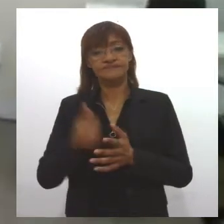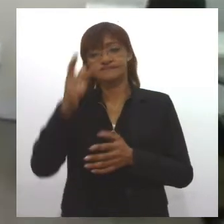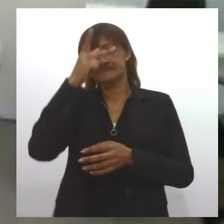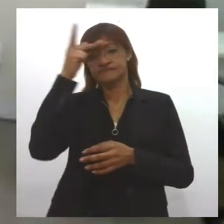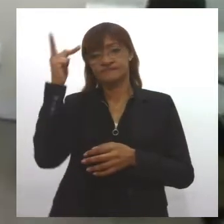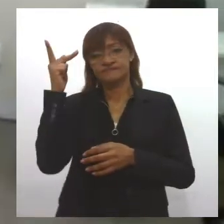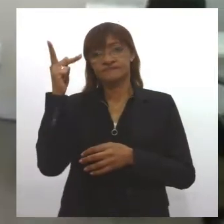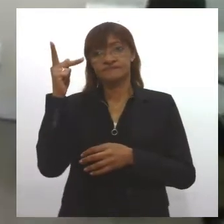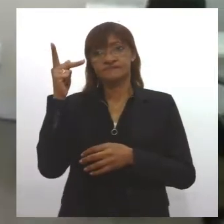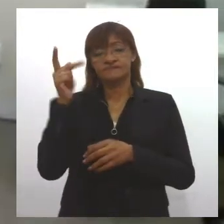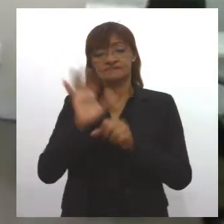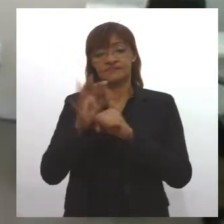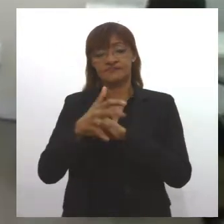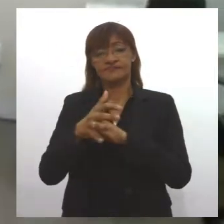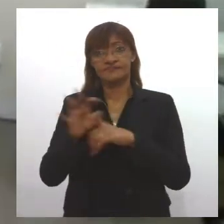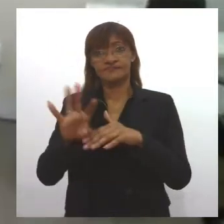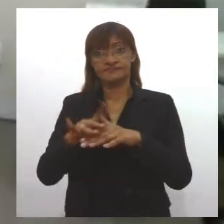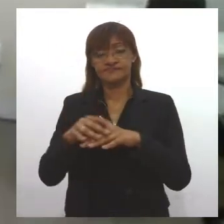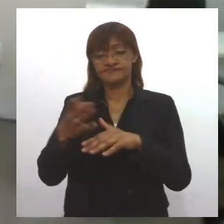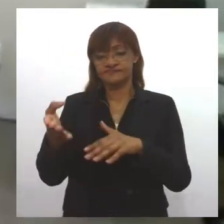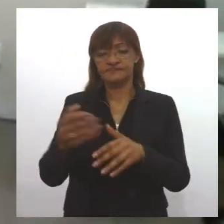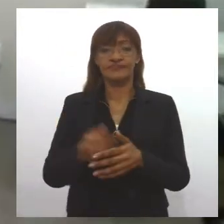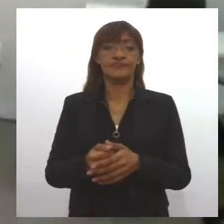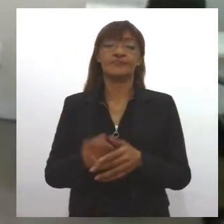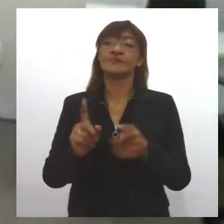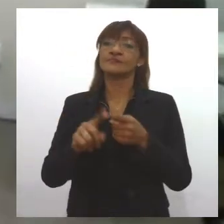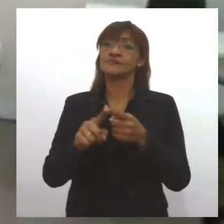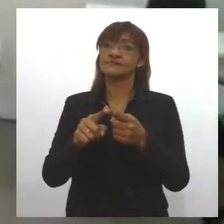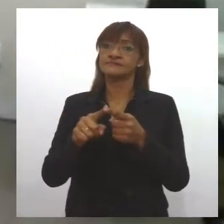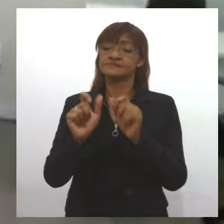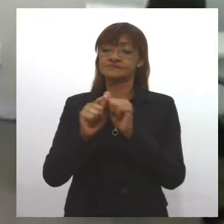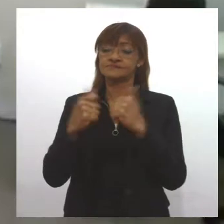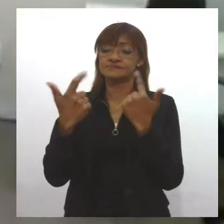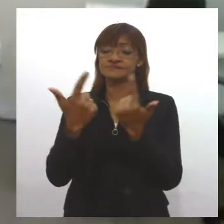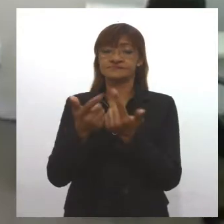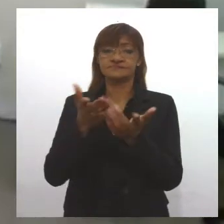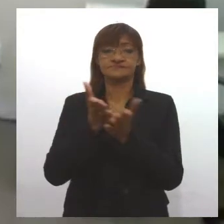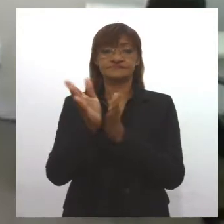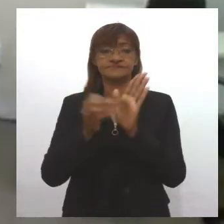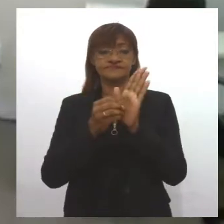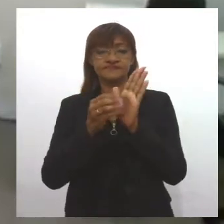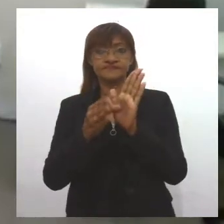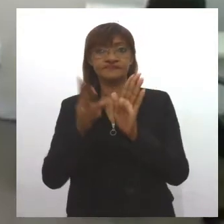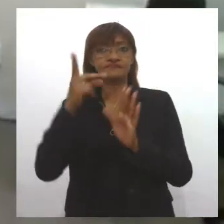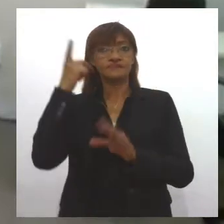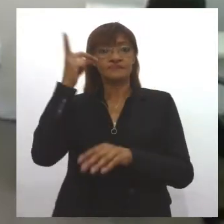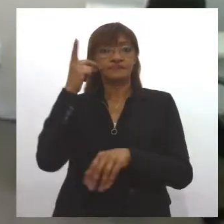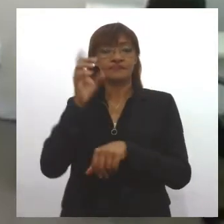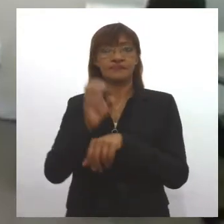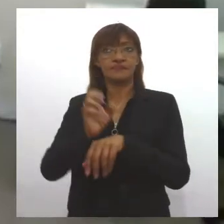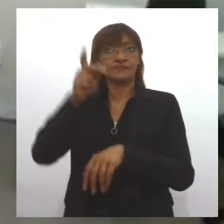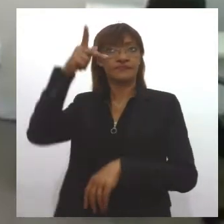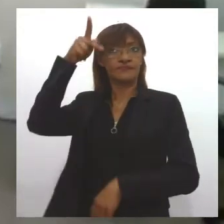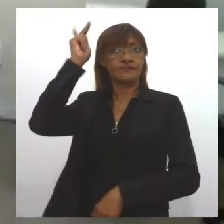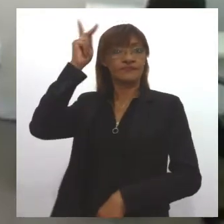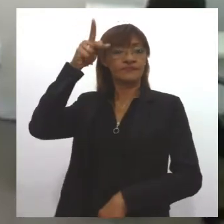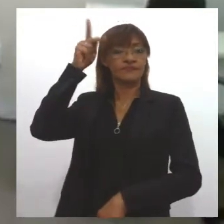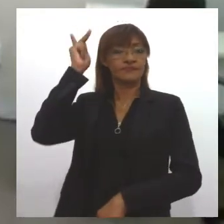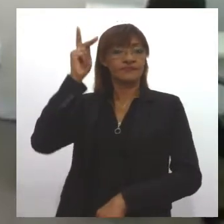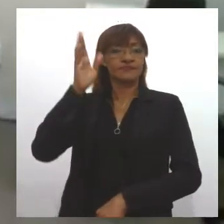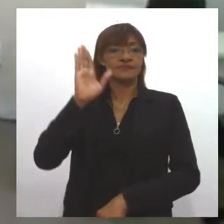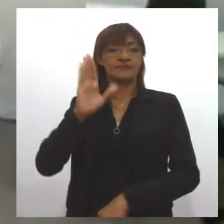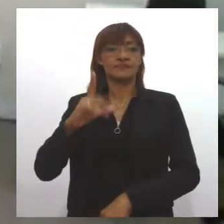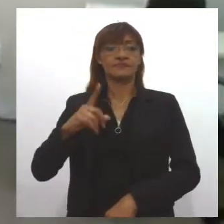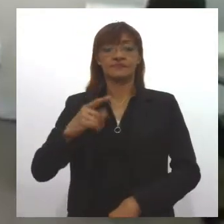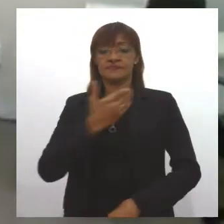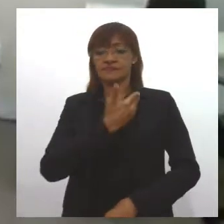Covid-19. E foi aprovada na Assembleia Legislativa, indicação da deputada estadual Kitty Lima. Ela solicita ao governo